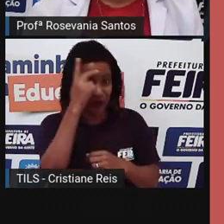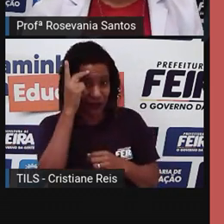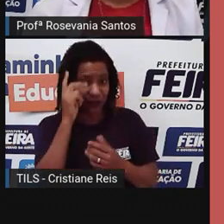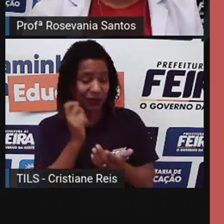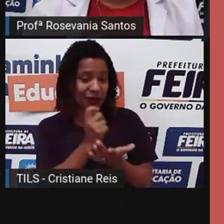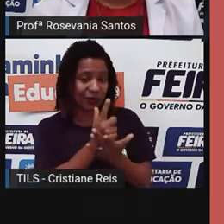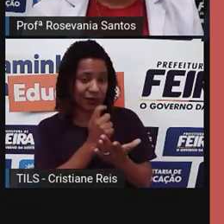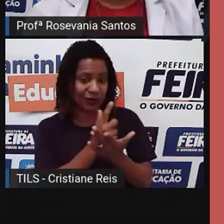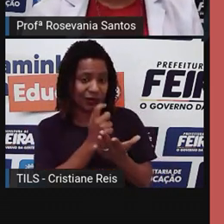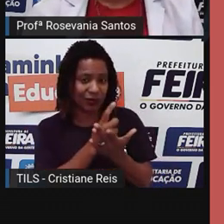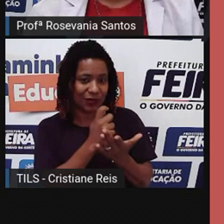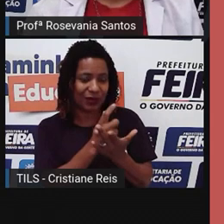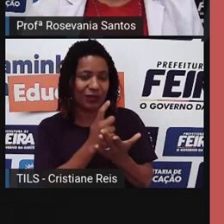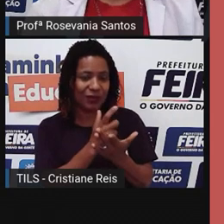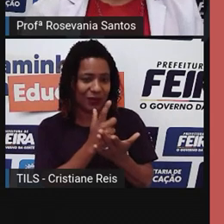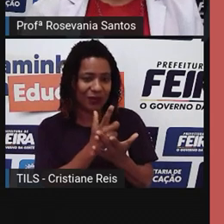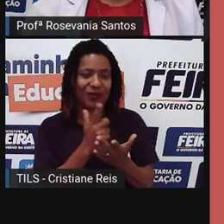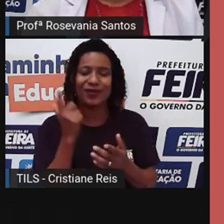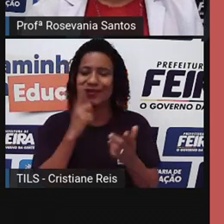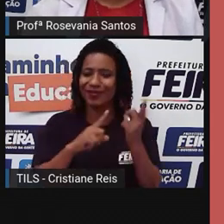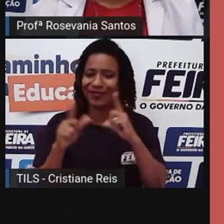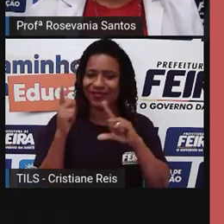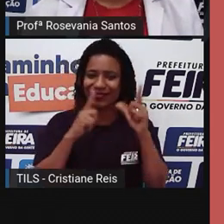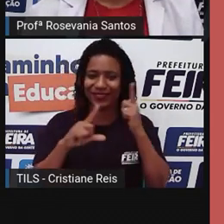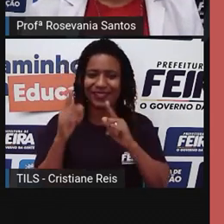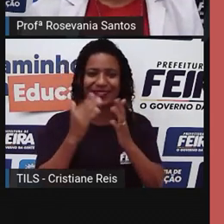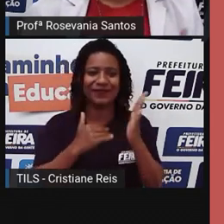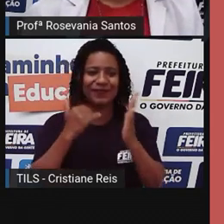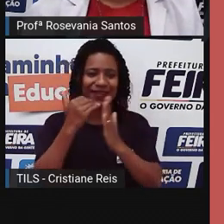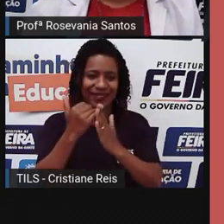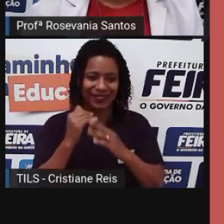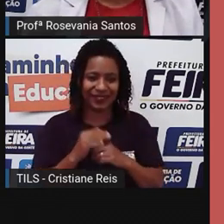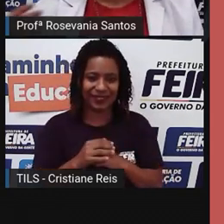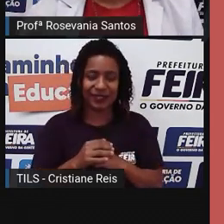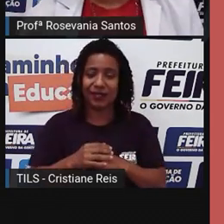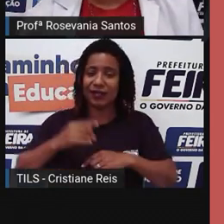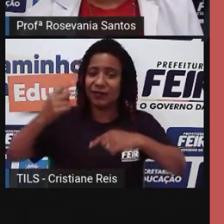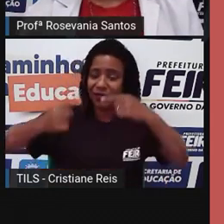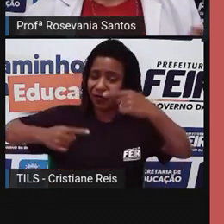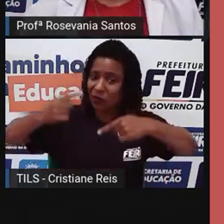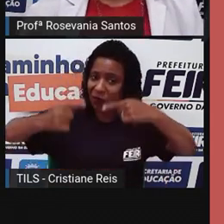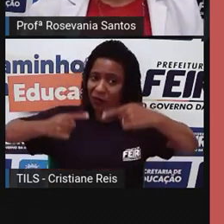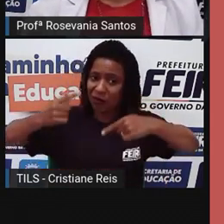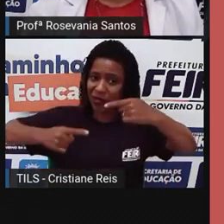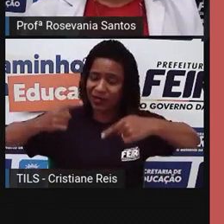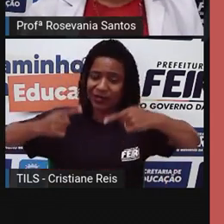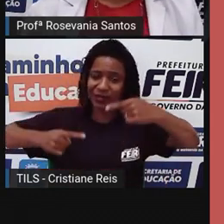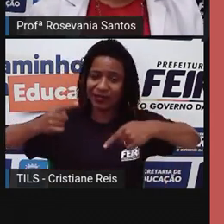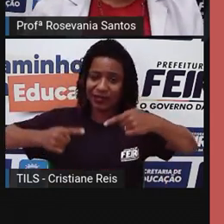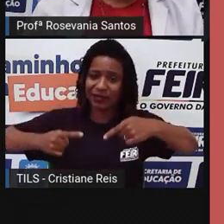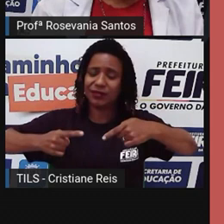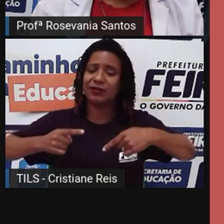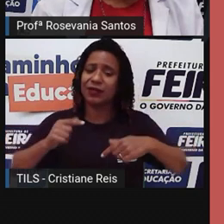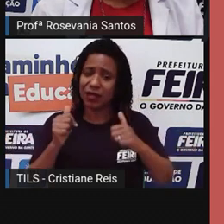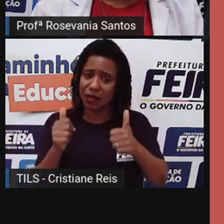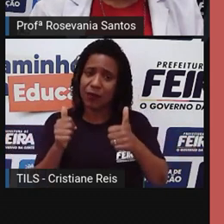e a sua rentabilidade aumenta. E essa concorrência, ela é saudável até para que você